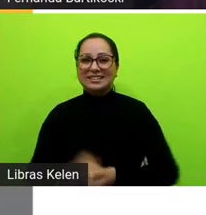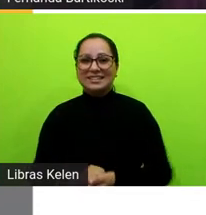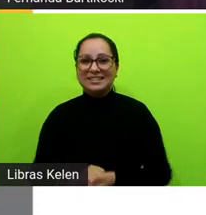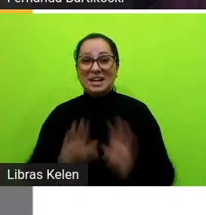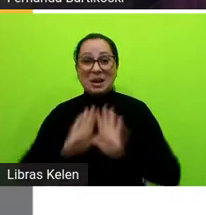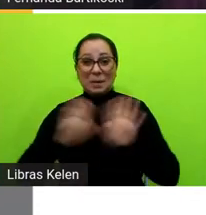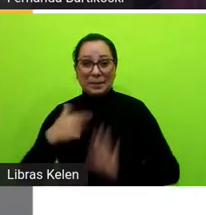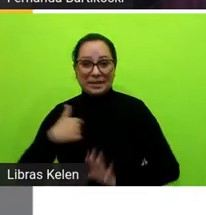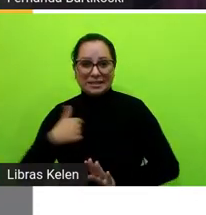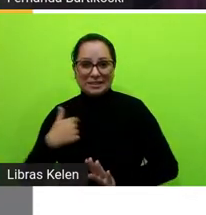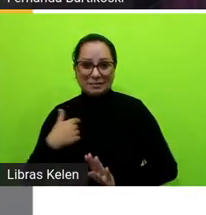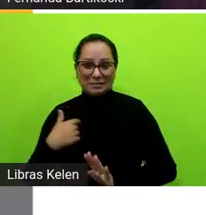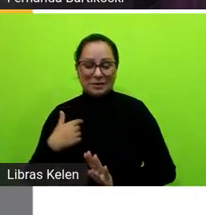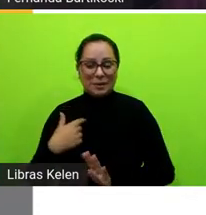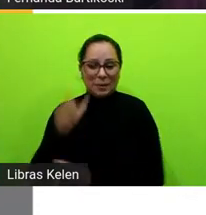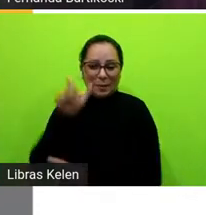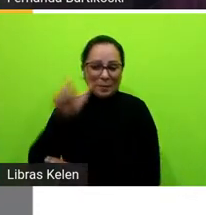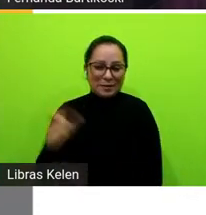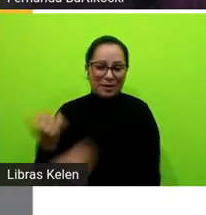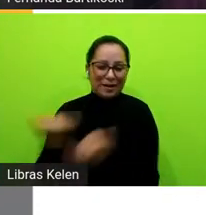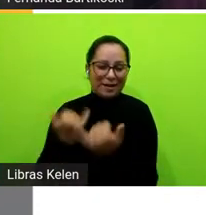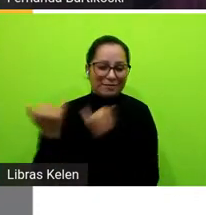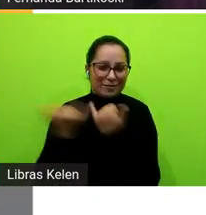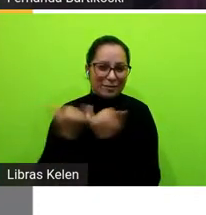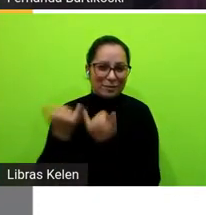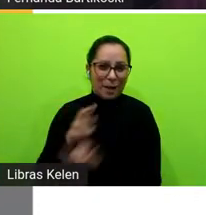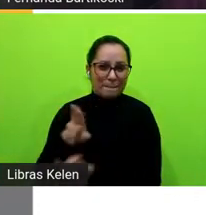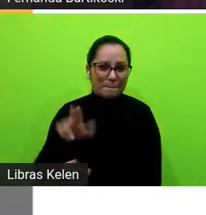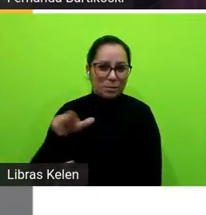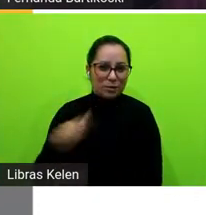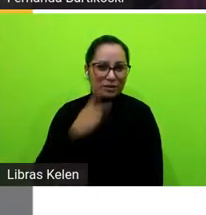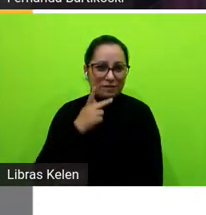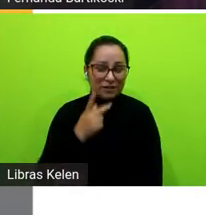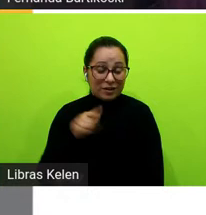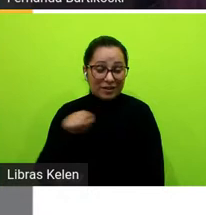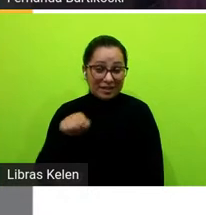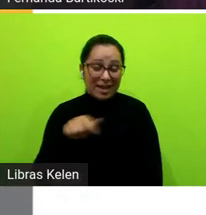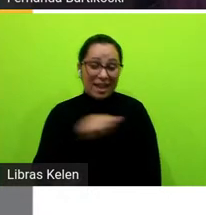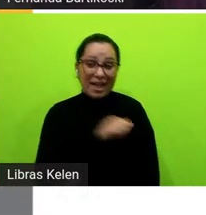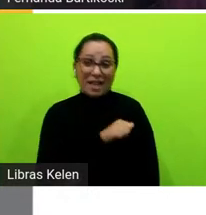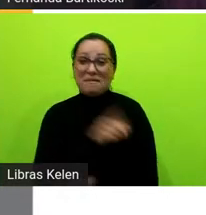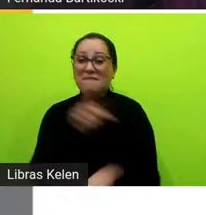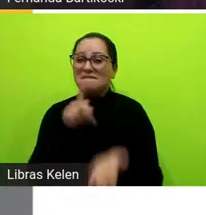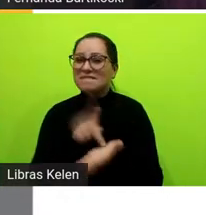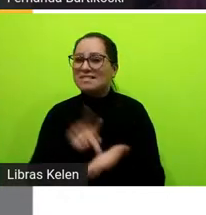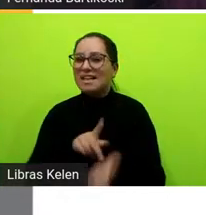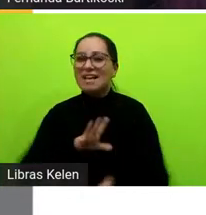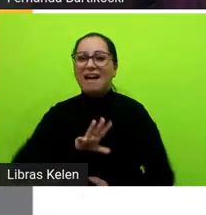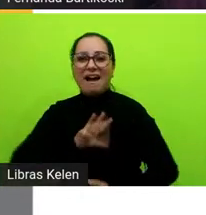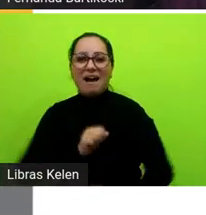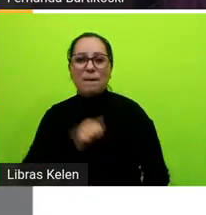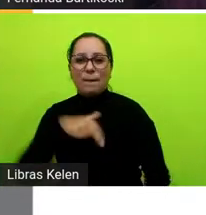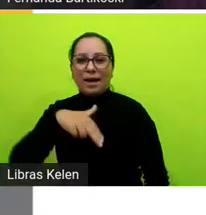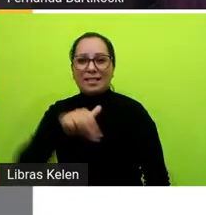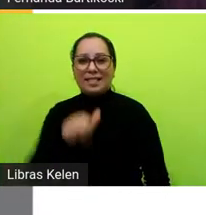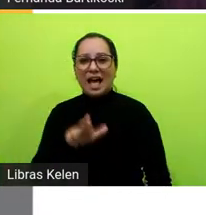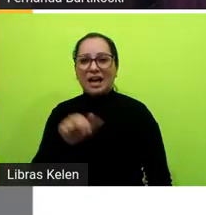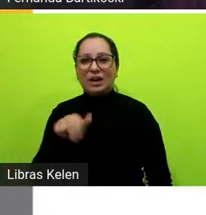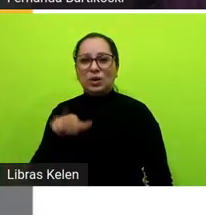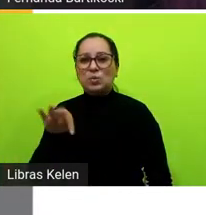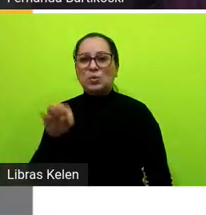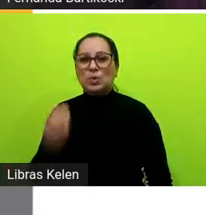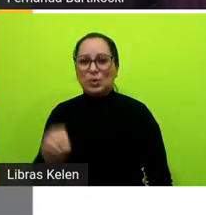minha informante né minha aluna Bruna me disse que os alunos dessa faixa etária realmente amam o Naruto que faz muito